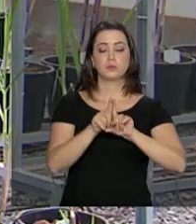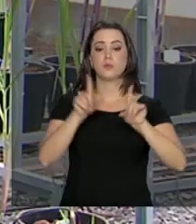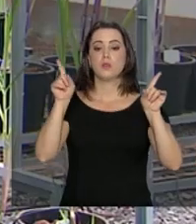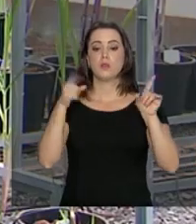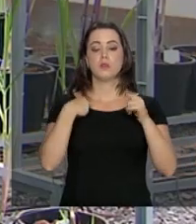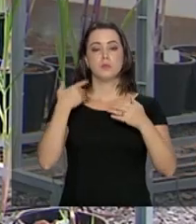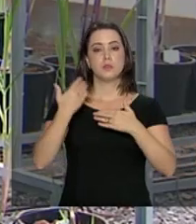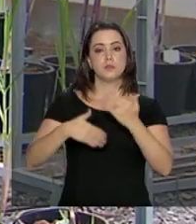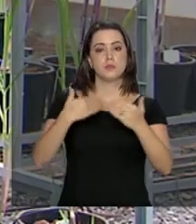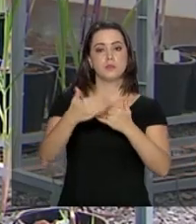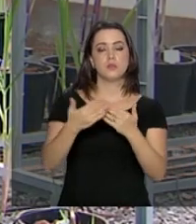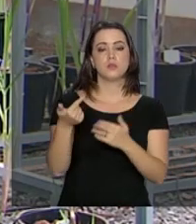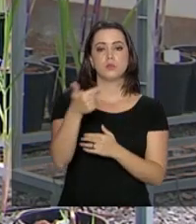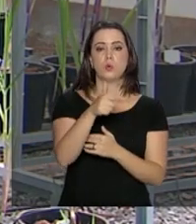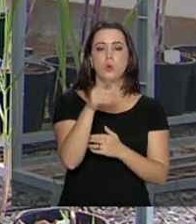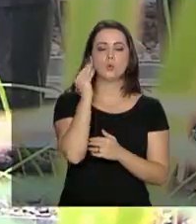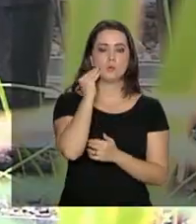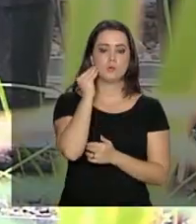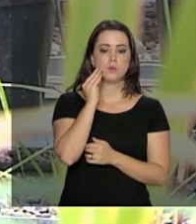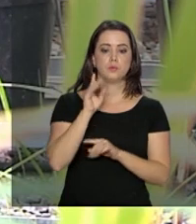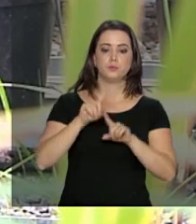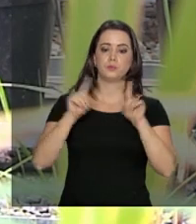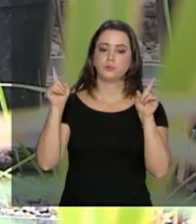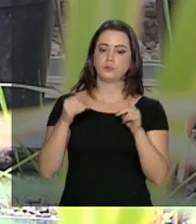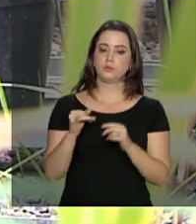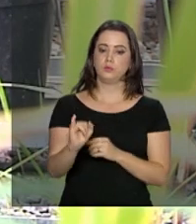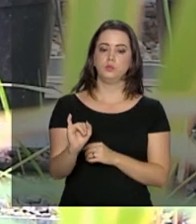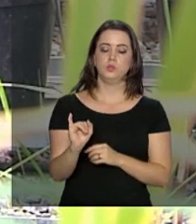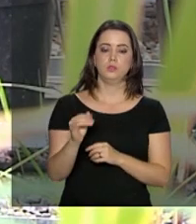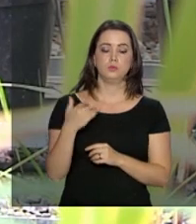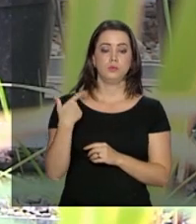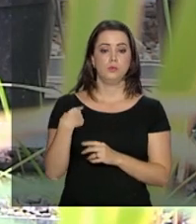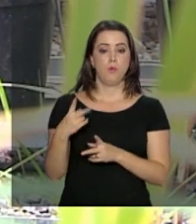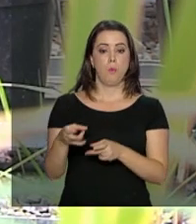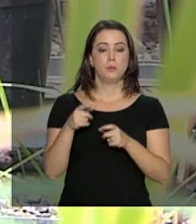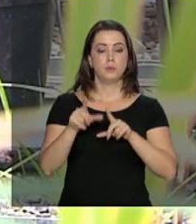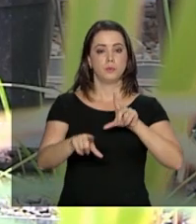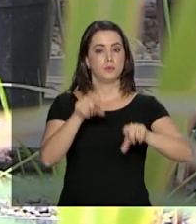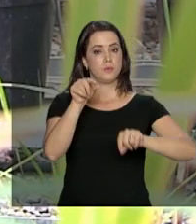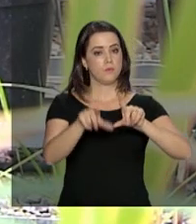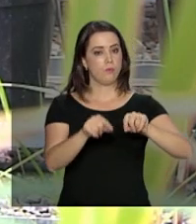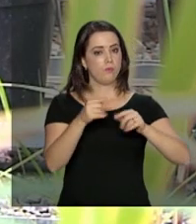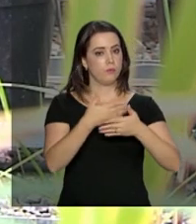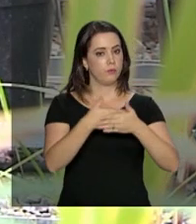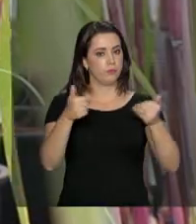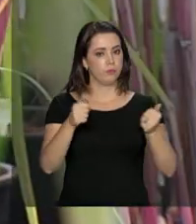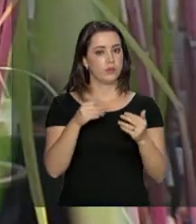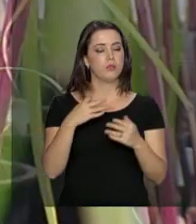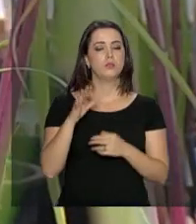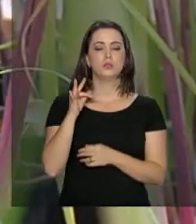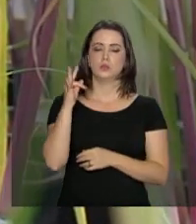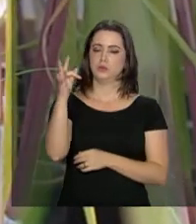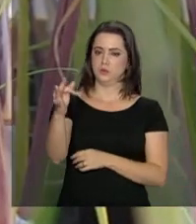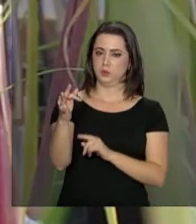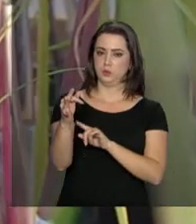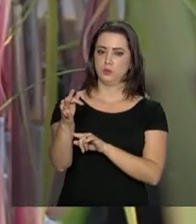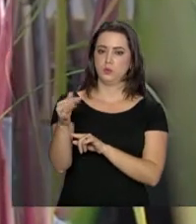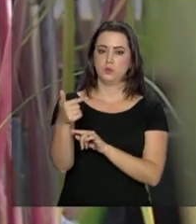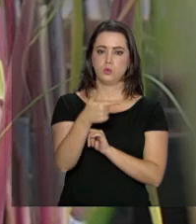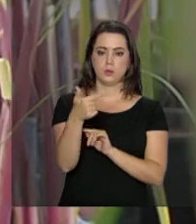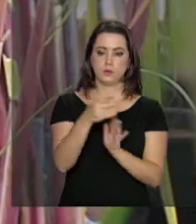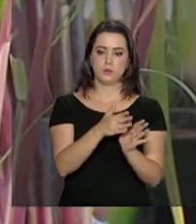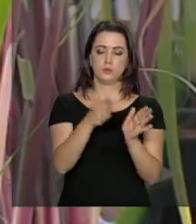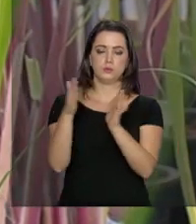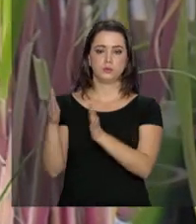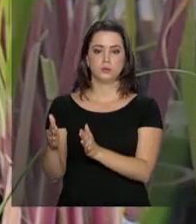mas estão sendo feitos mais alguns testes em caso de vegetação para a seleção dos melhores materiais que vão no segundo momento, na segunda